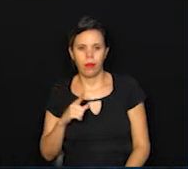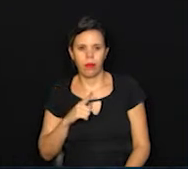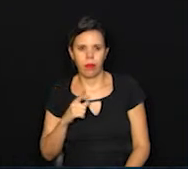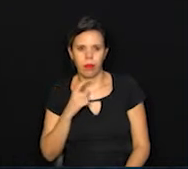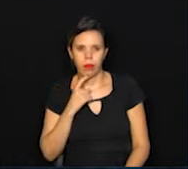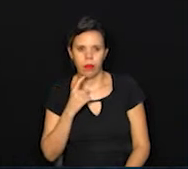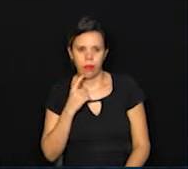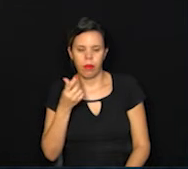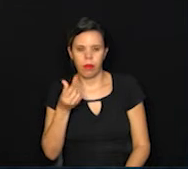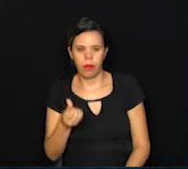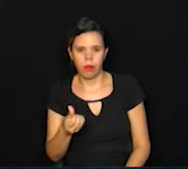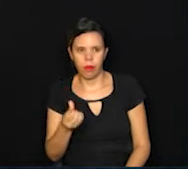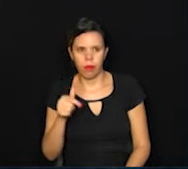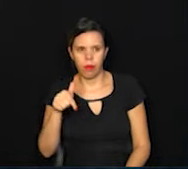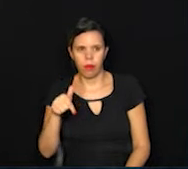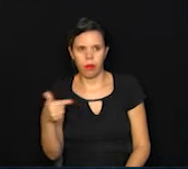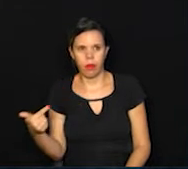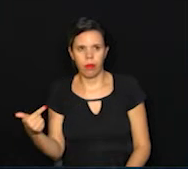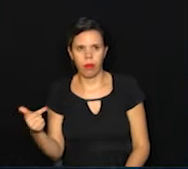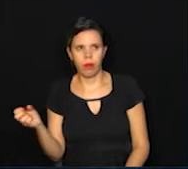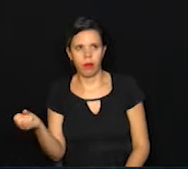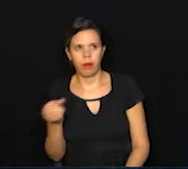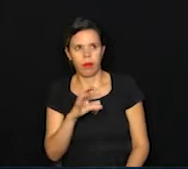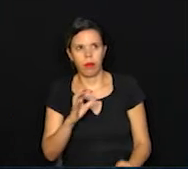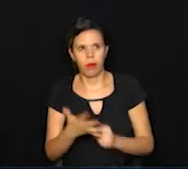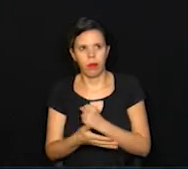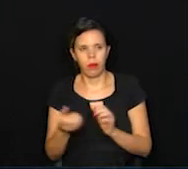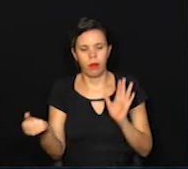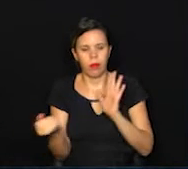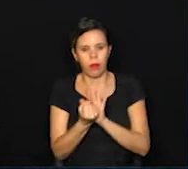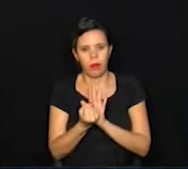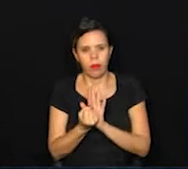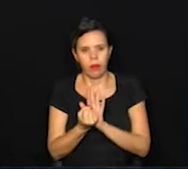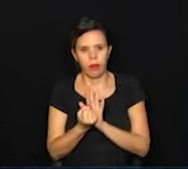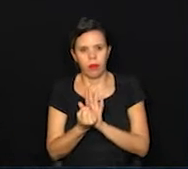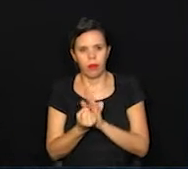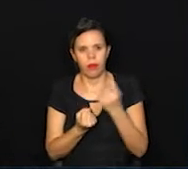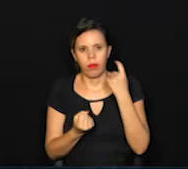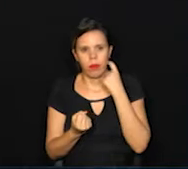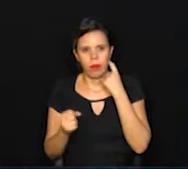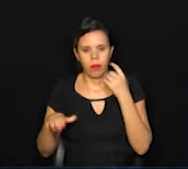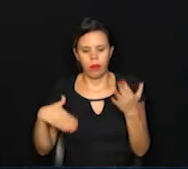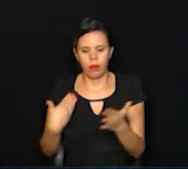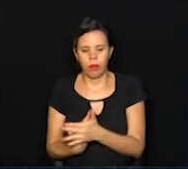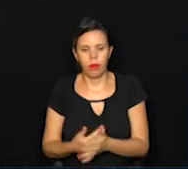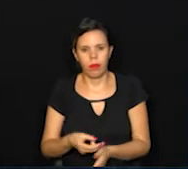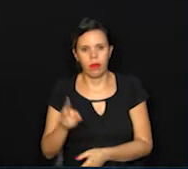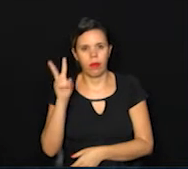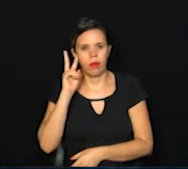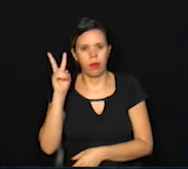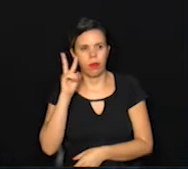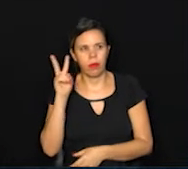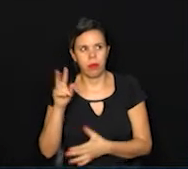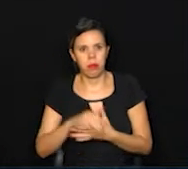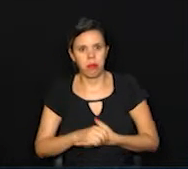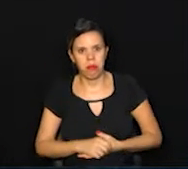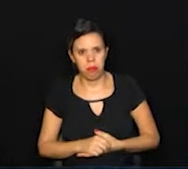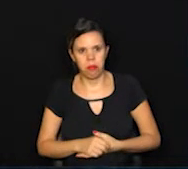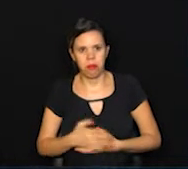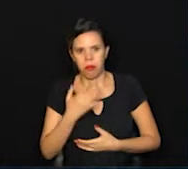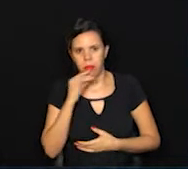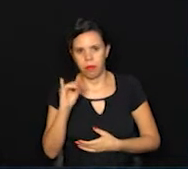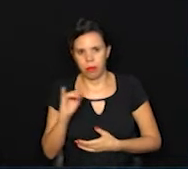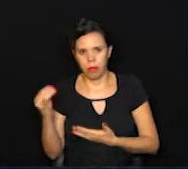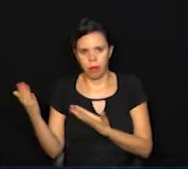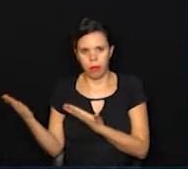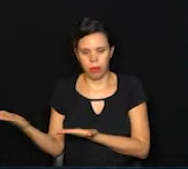672 novos casos registrados de sexta para segunda-feira, Gabriel. Indaiatuba,